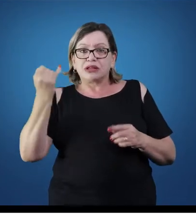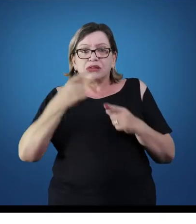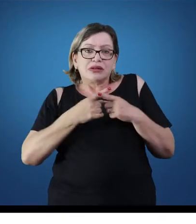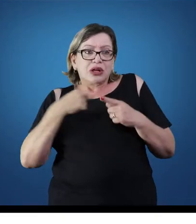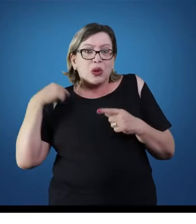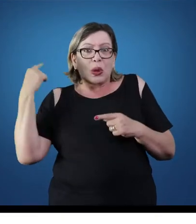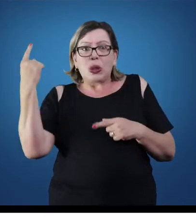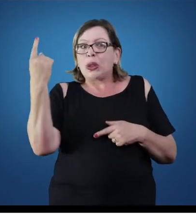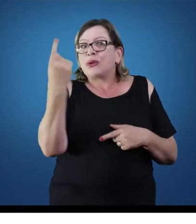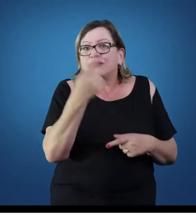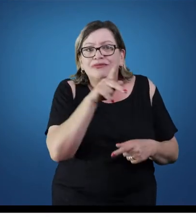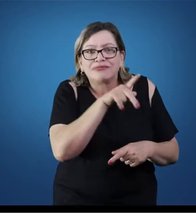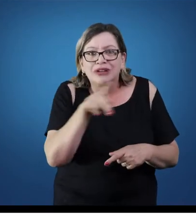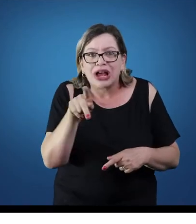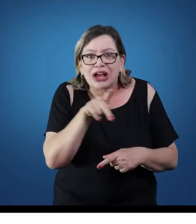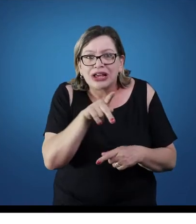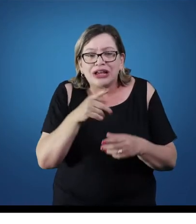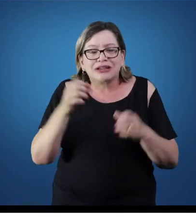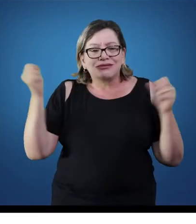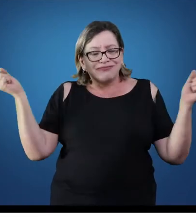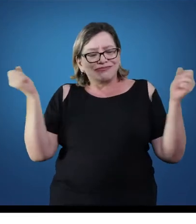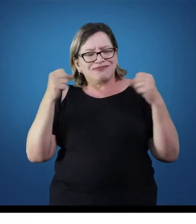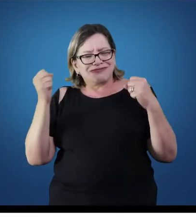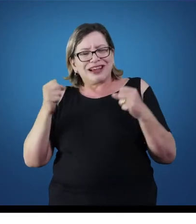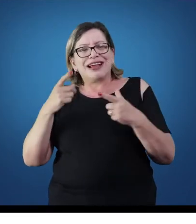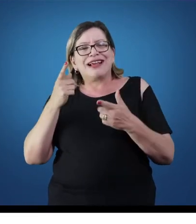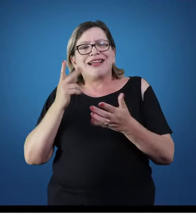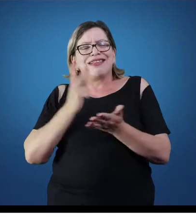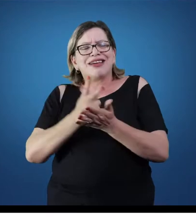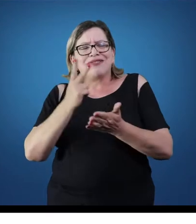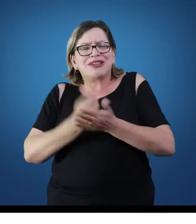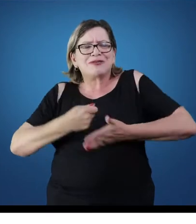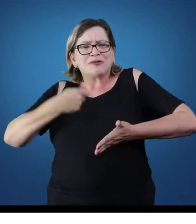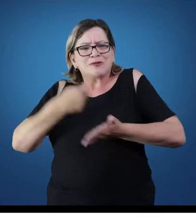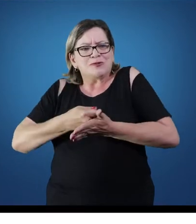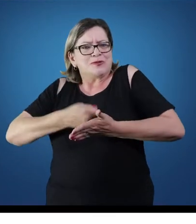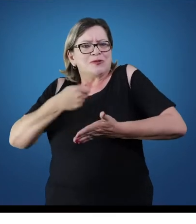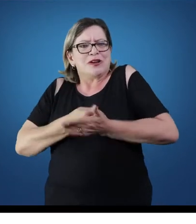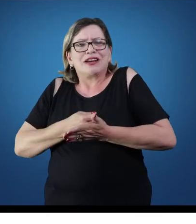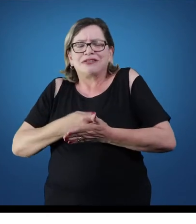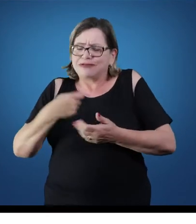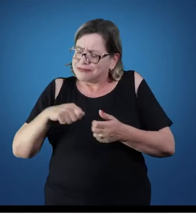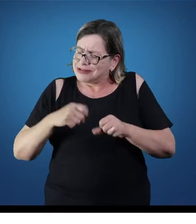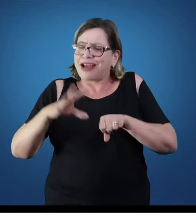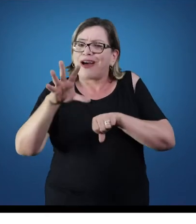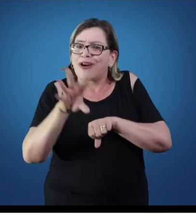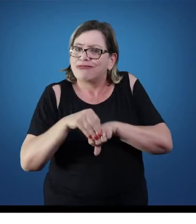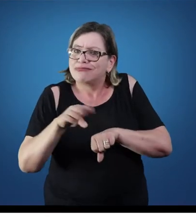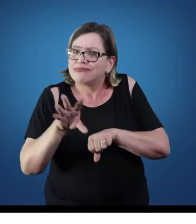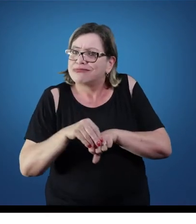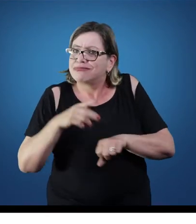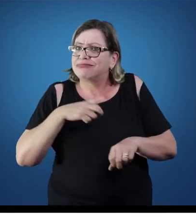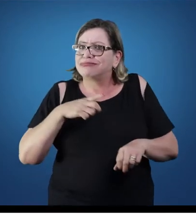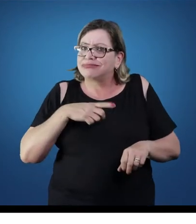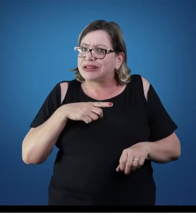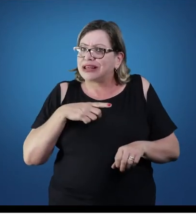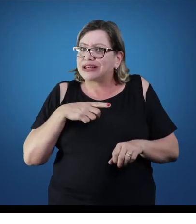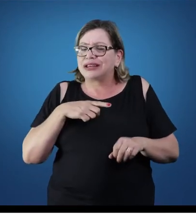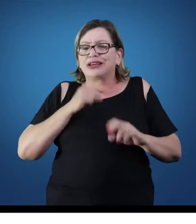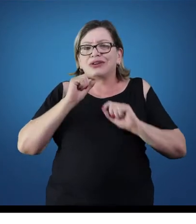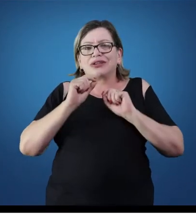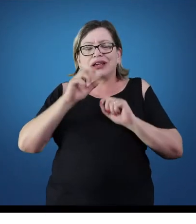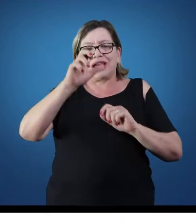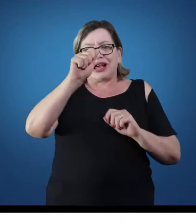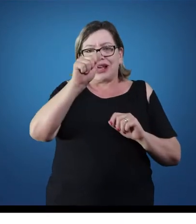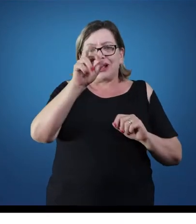física, sempre vamos ser cobrados com relação a esse tipo de conhecimento. Então articulações vem trazer